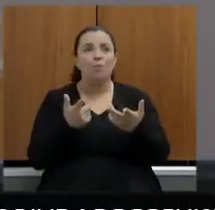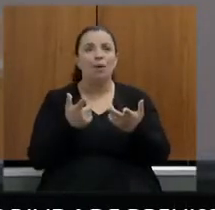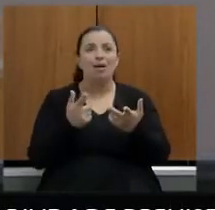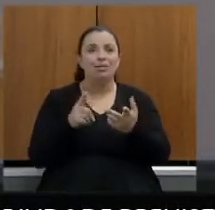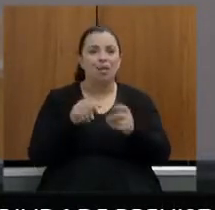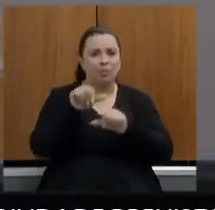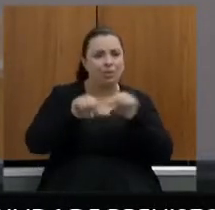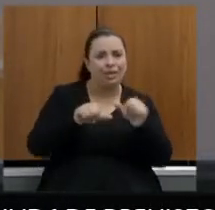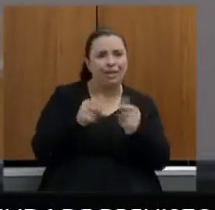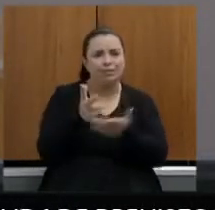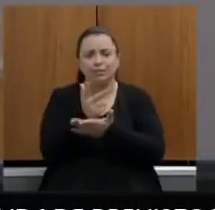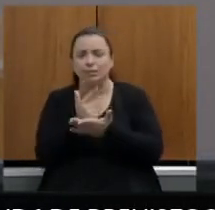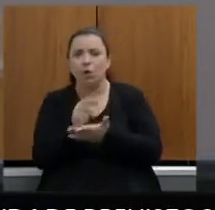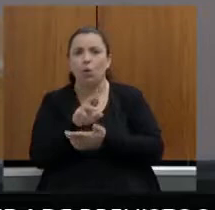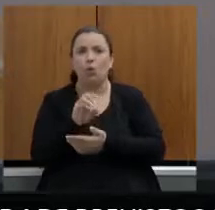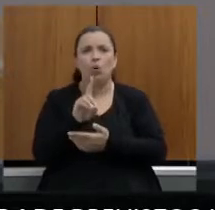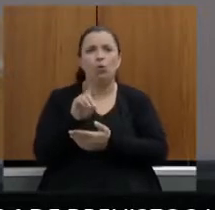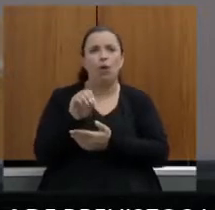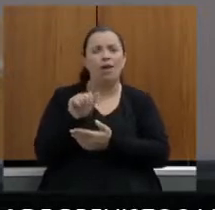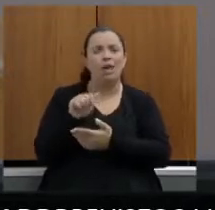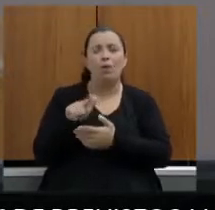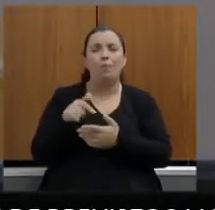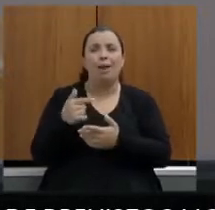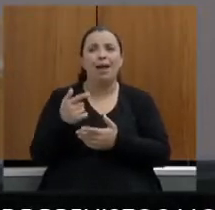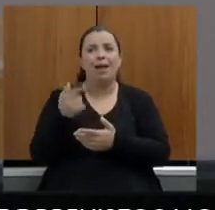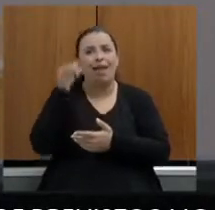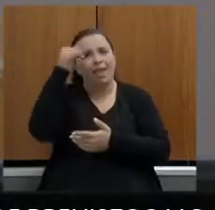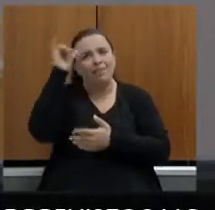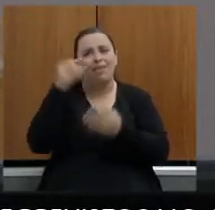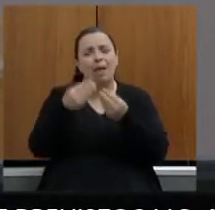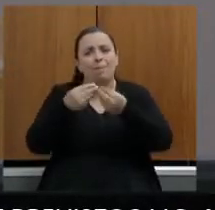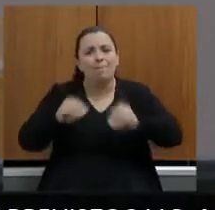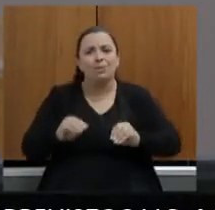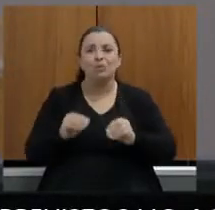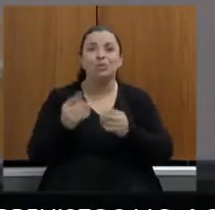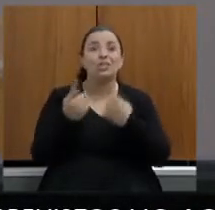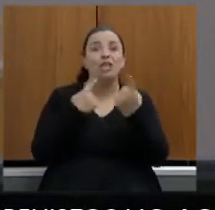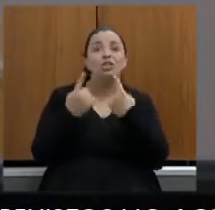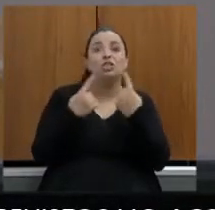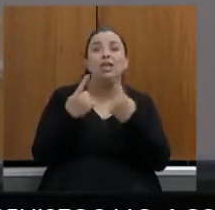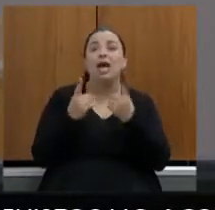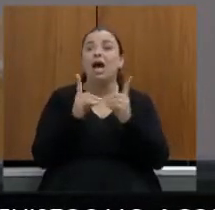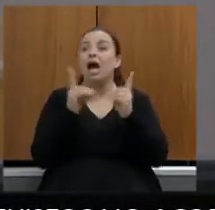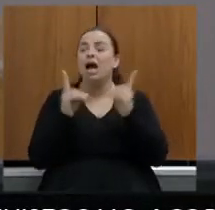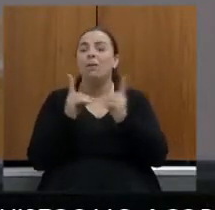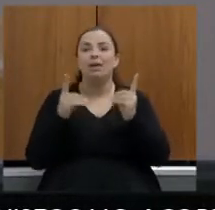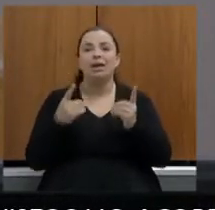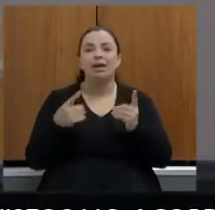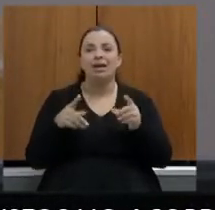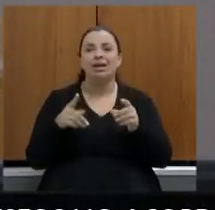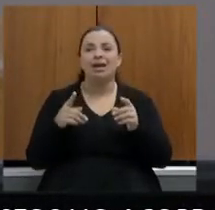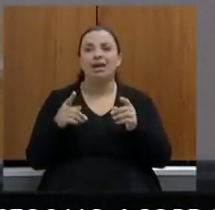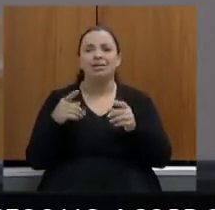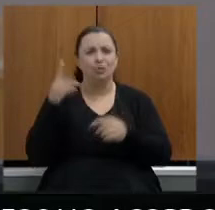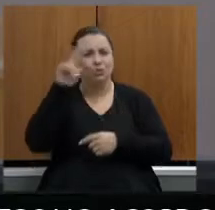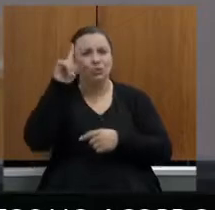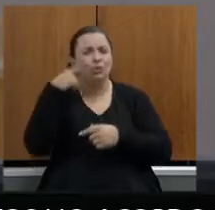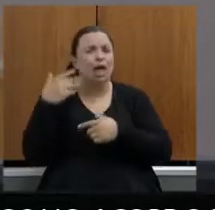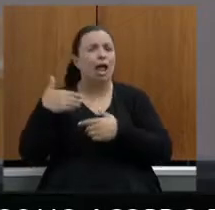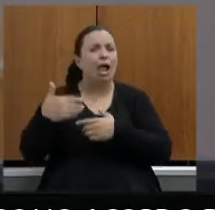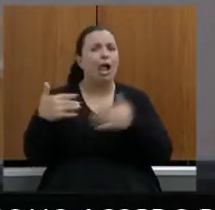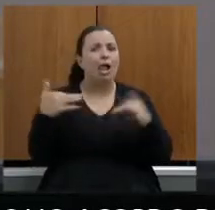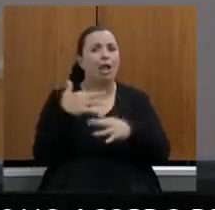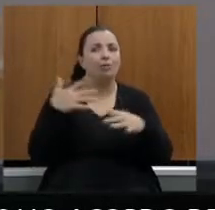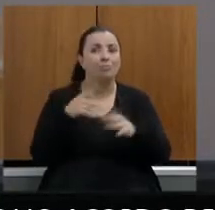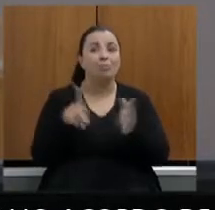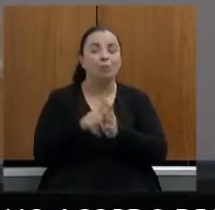própria dinâmica da cidade agradeço também a abertura que há a ser infratentido com a